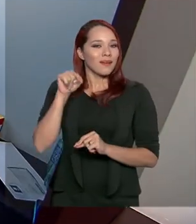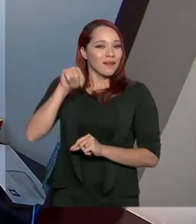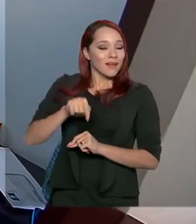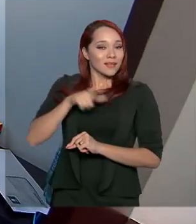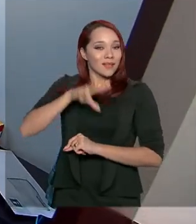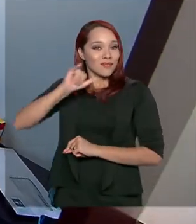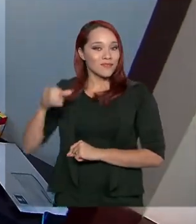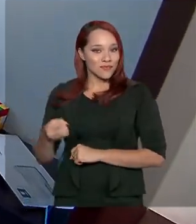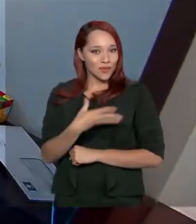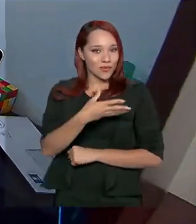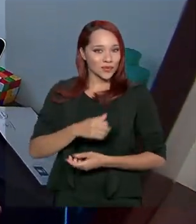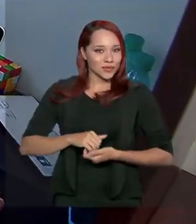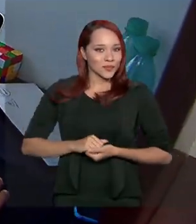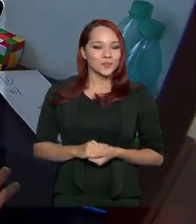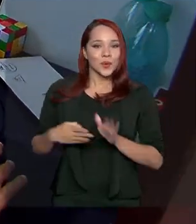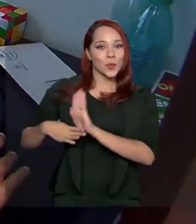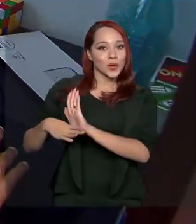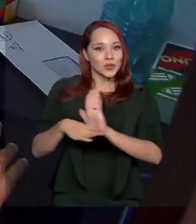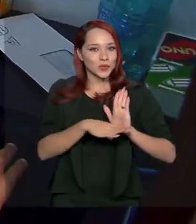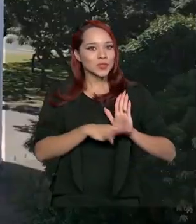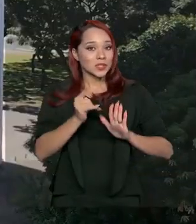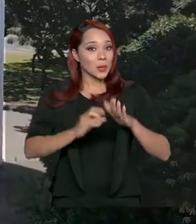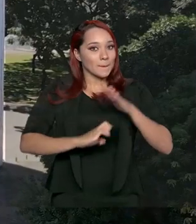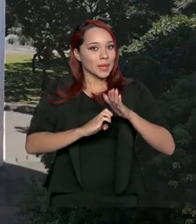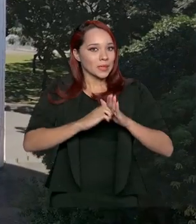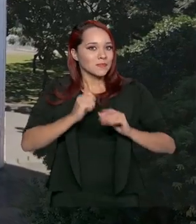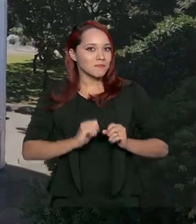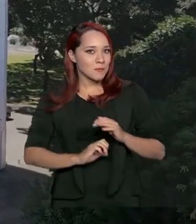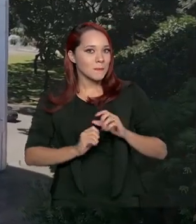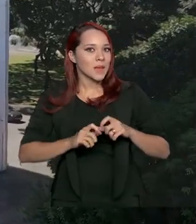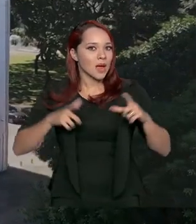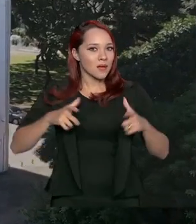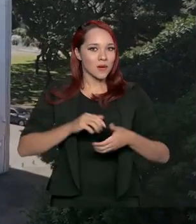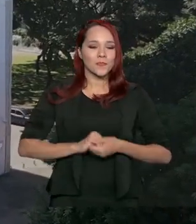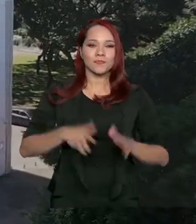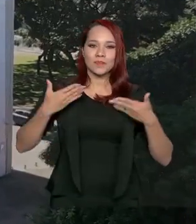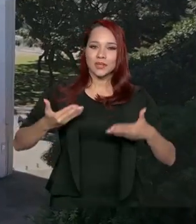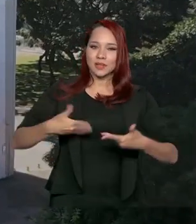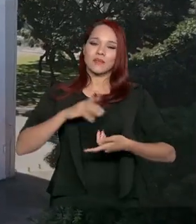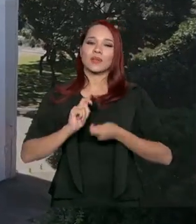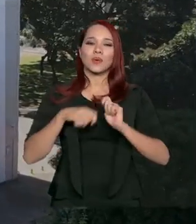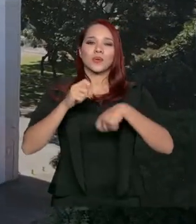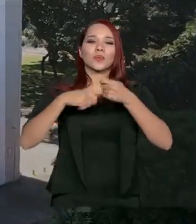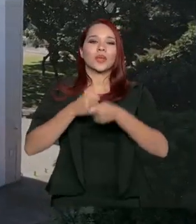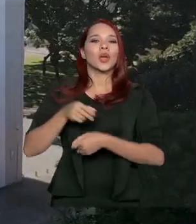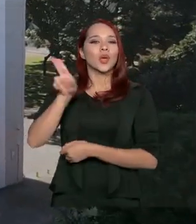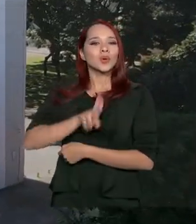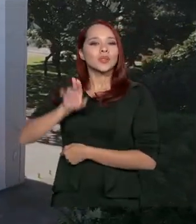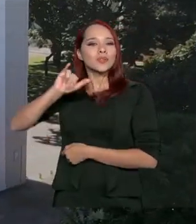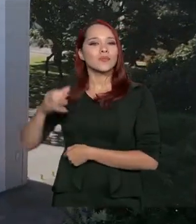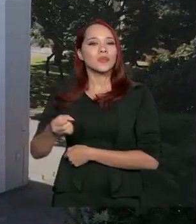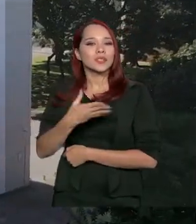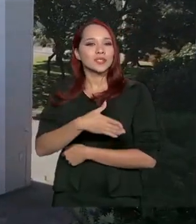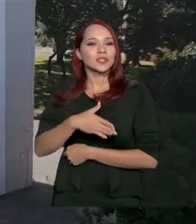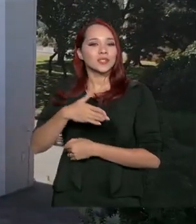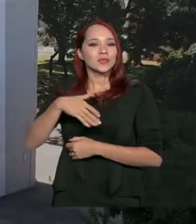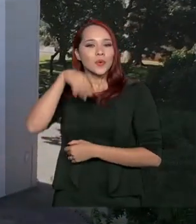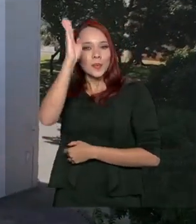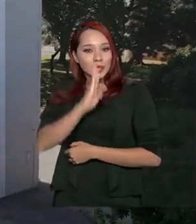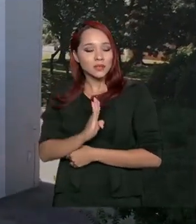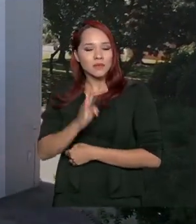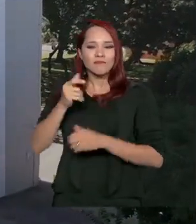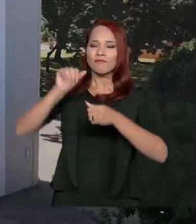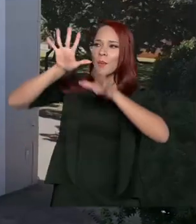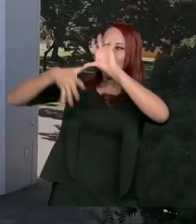inovação. Com a ajuda das startups. O Ministério da Economia, por meio do Inovativa Brasil, fez um